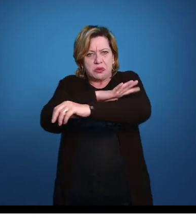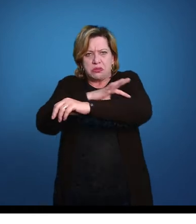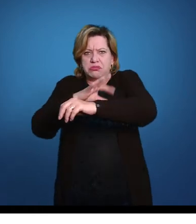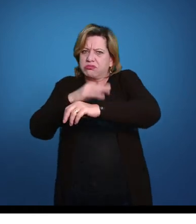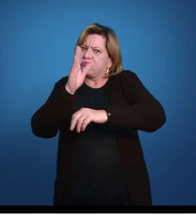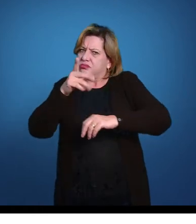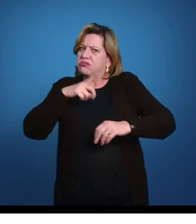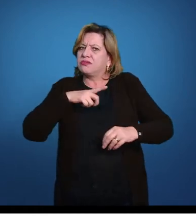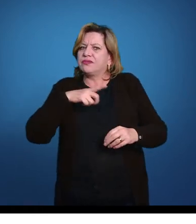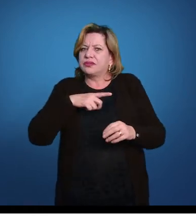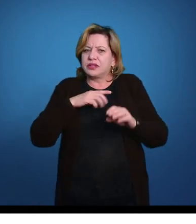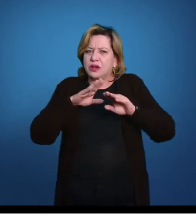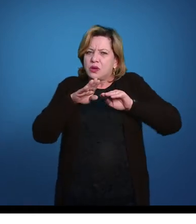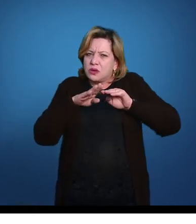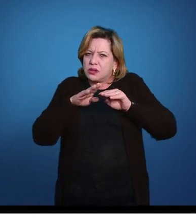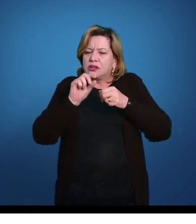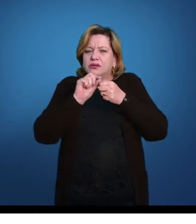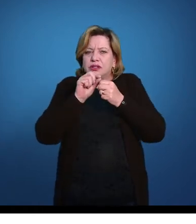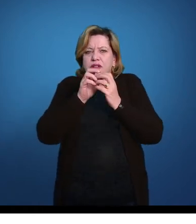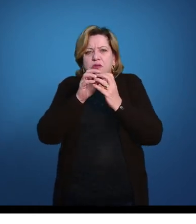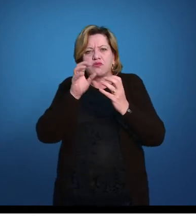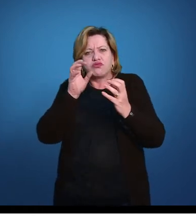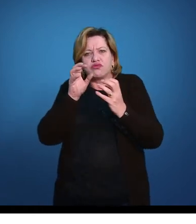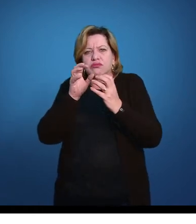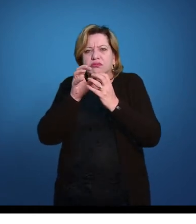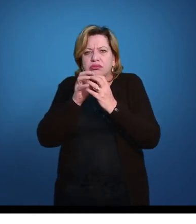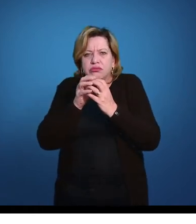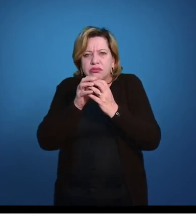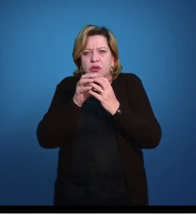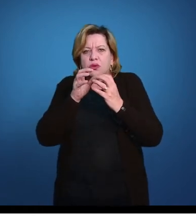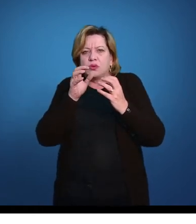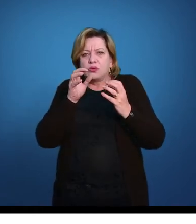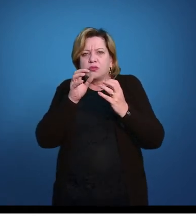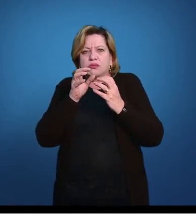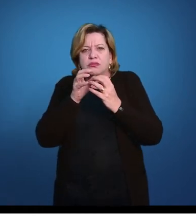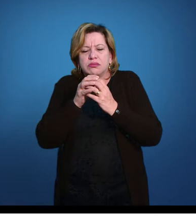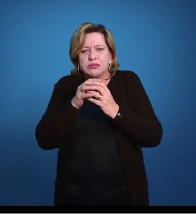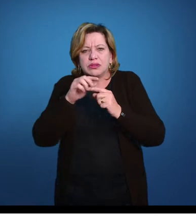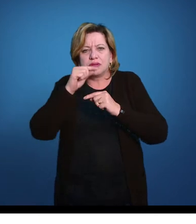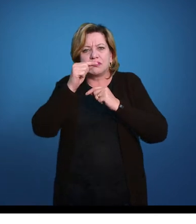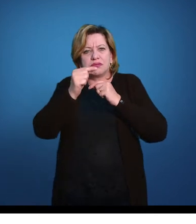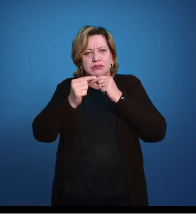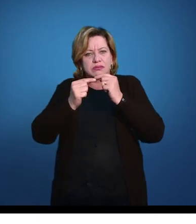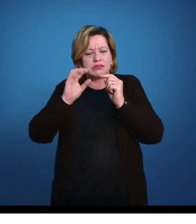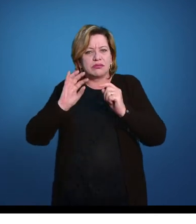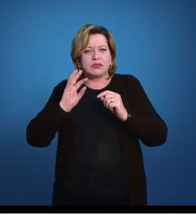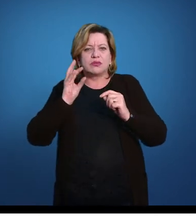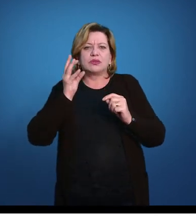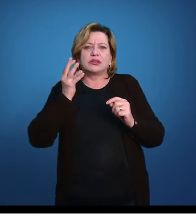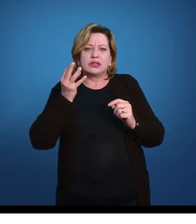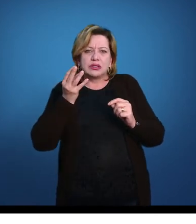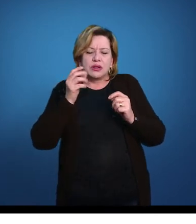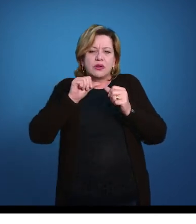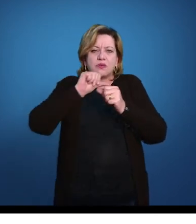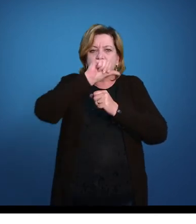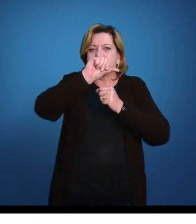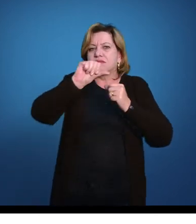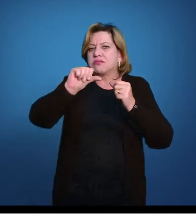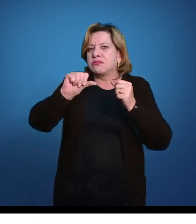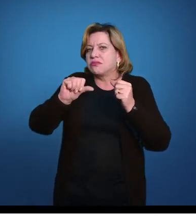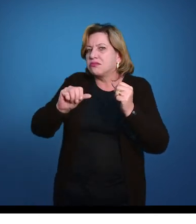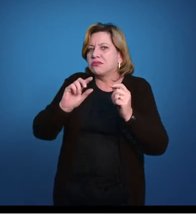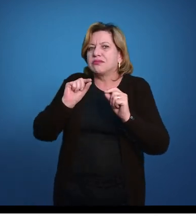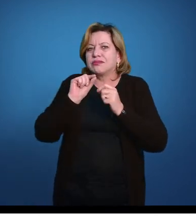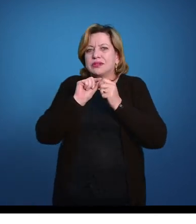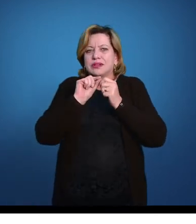já fazia essa movimentação de abrir e fechar. O próximo passo evolutivo foi uma modificação dos primeiros